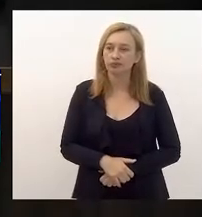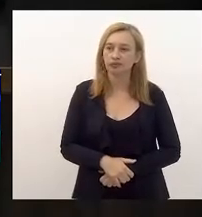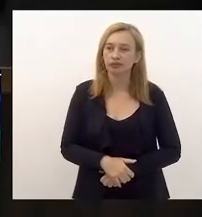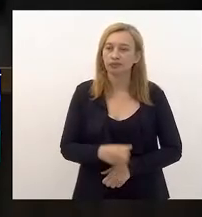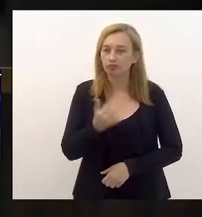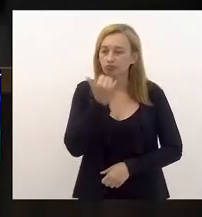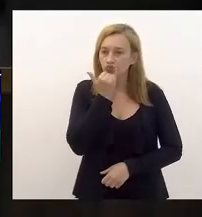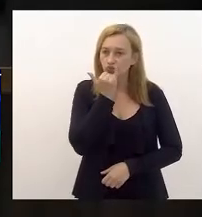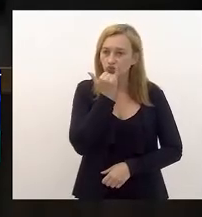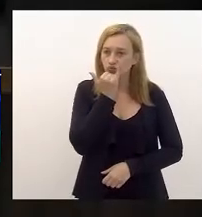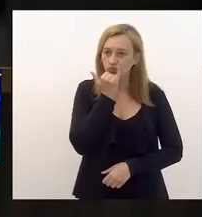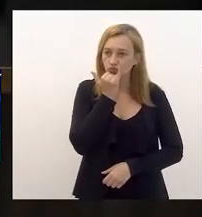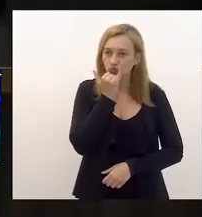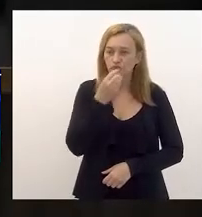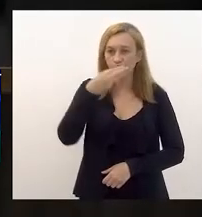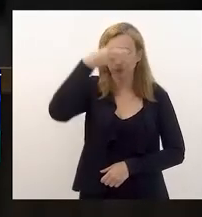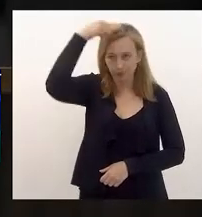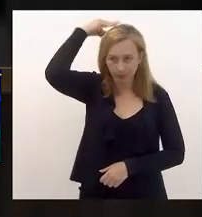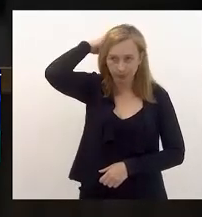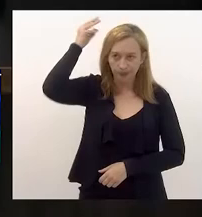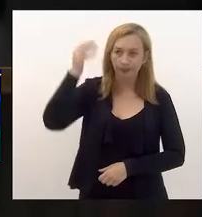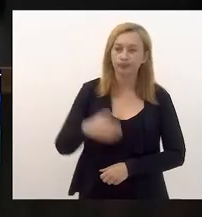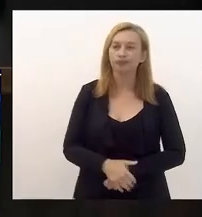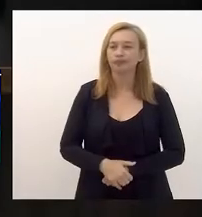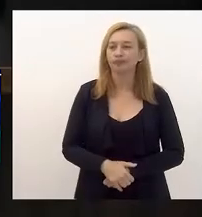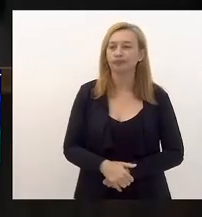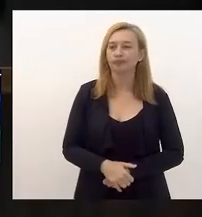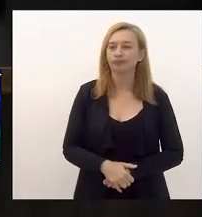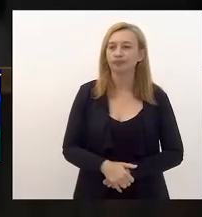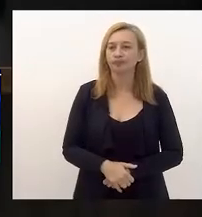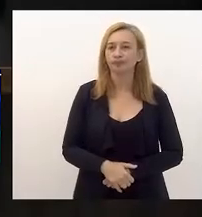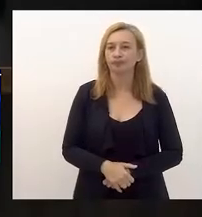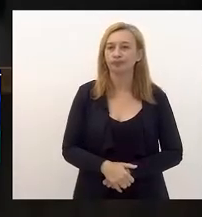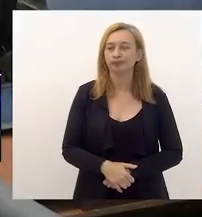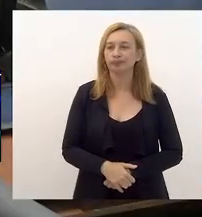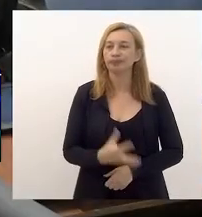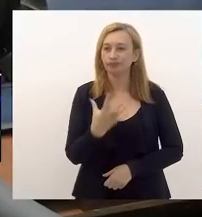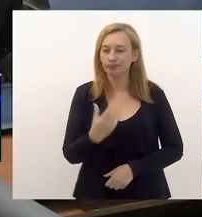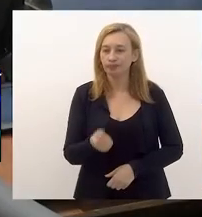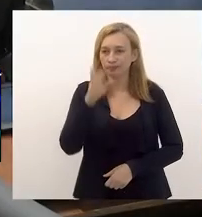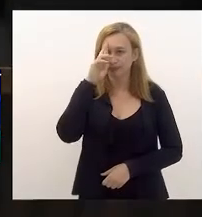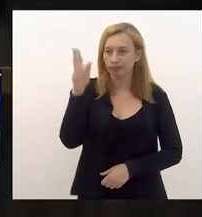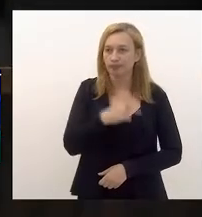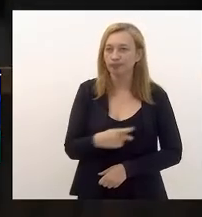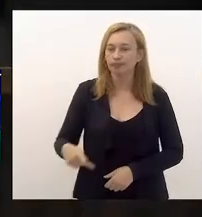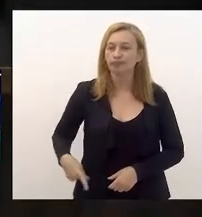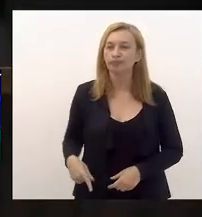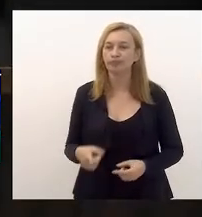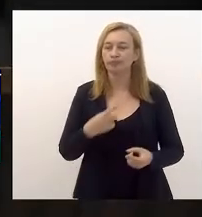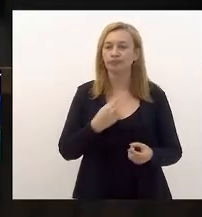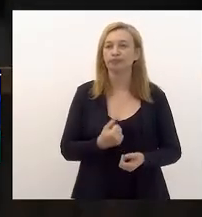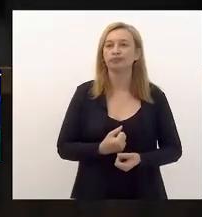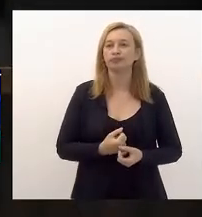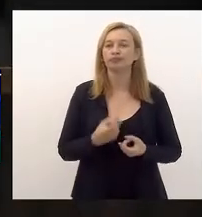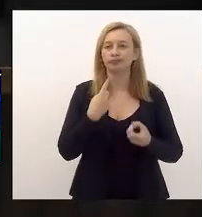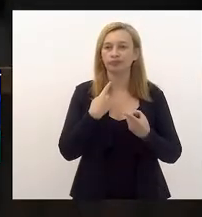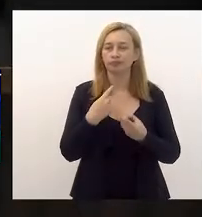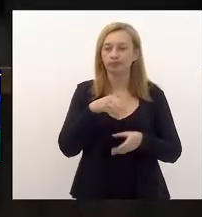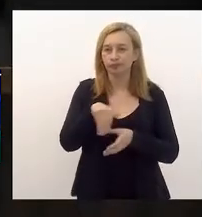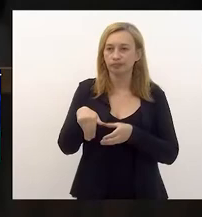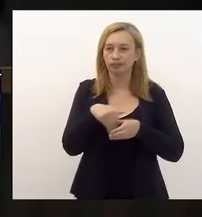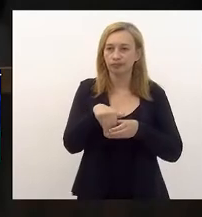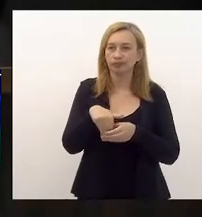Perdão. Márcio Pacheco. O parecer é favorável, presidente. Os pareceres emitidos em